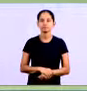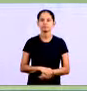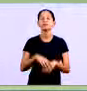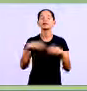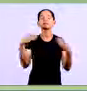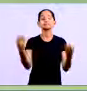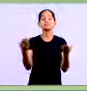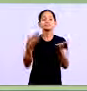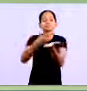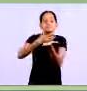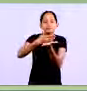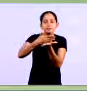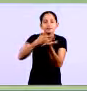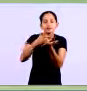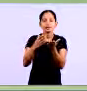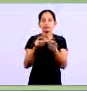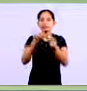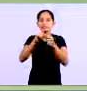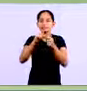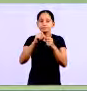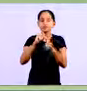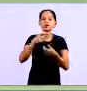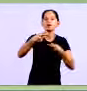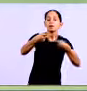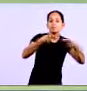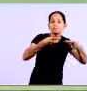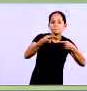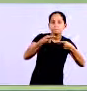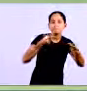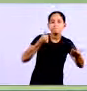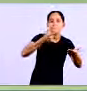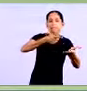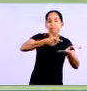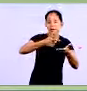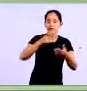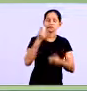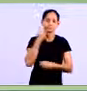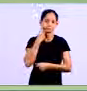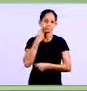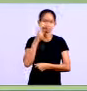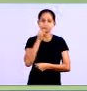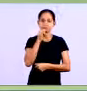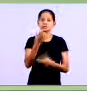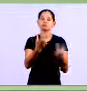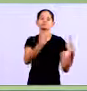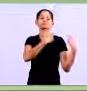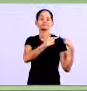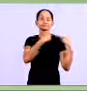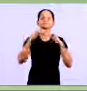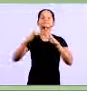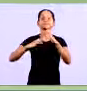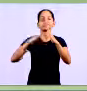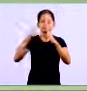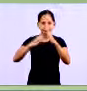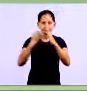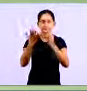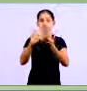Vamos começar com o contas a pagar. As contas a pagar, são obrigações assumidas pela empresa,